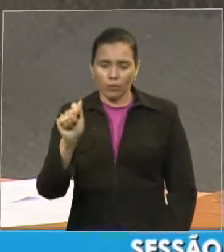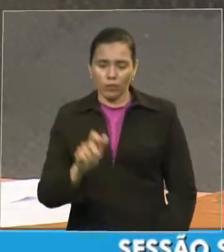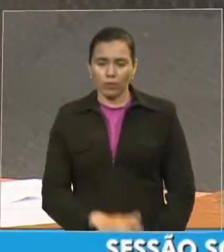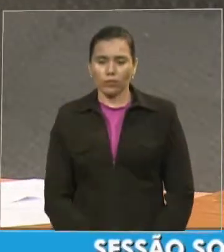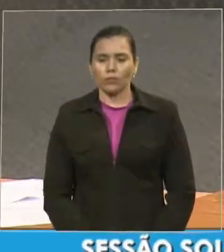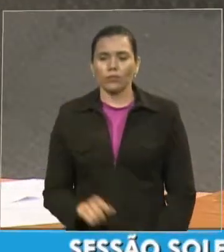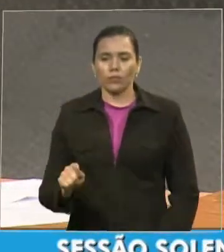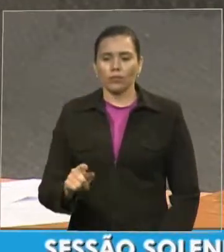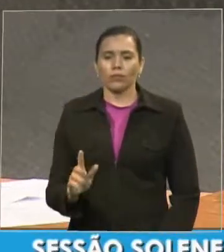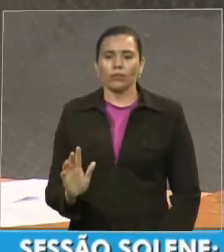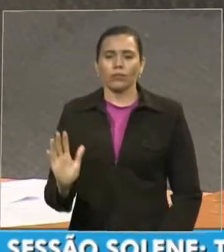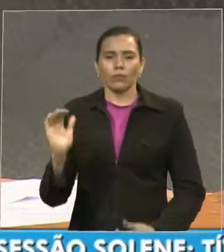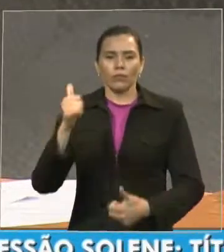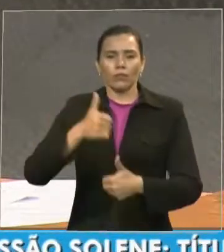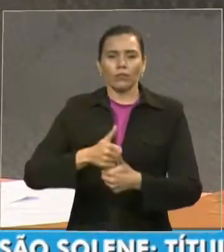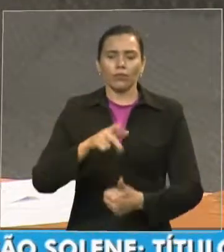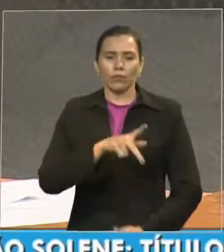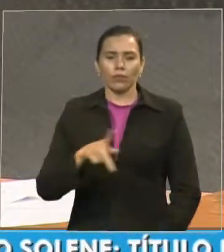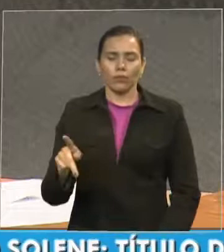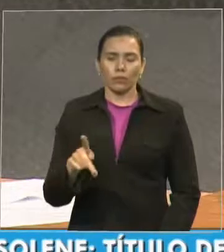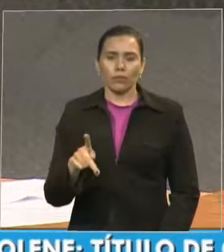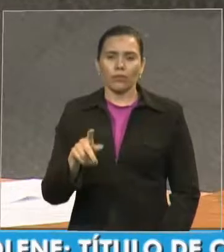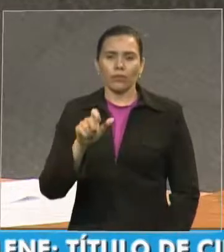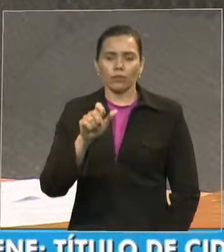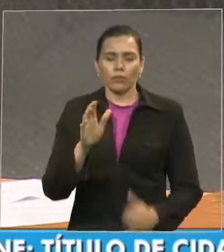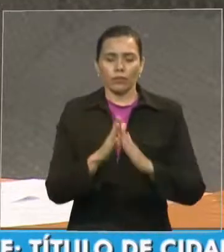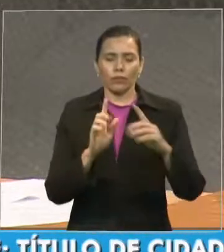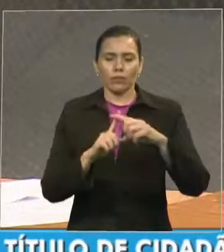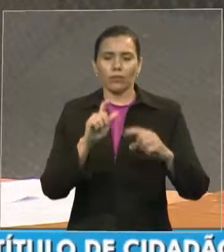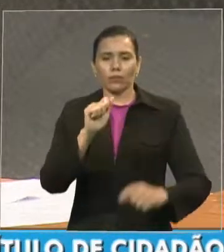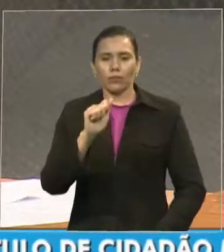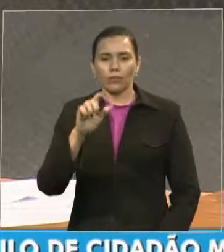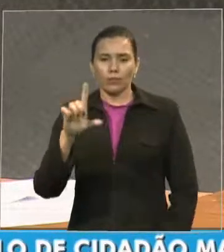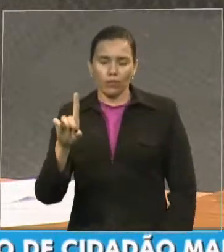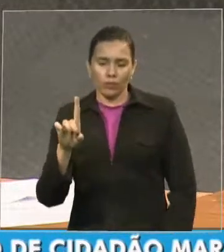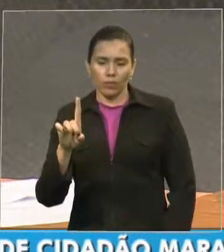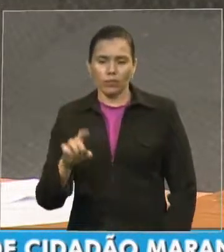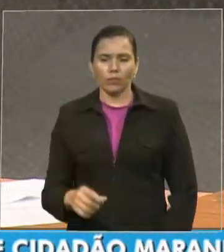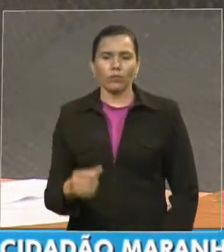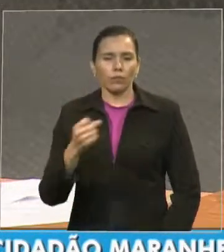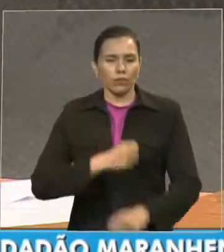presidência da Assembleia de Deus em Vitória, no ano de 1996.